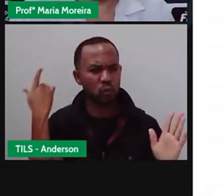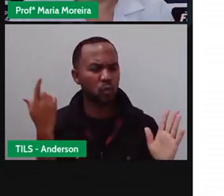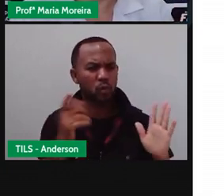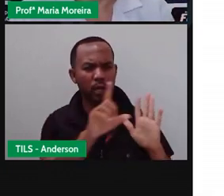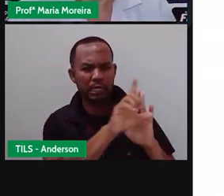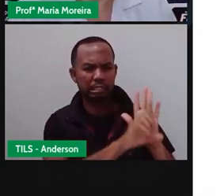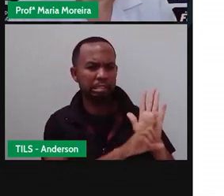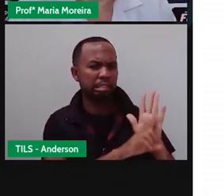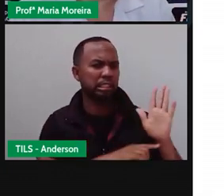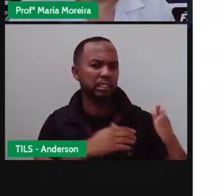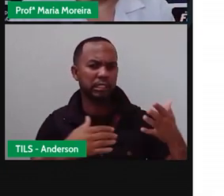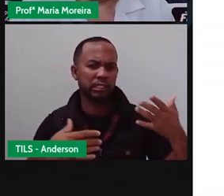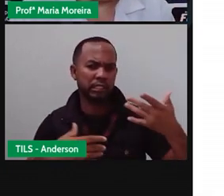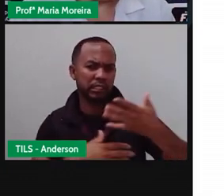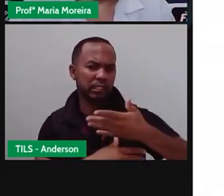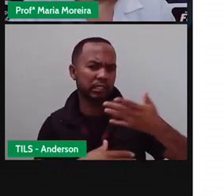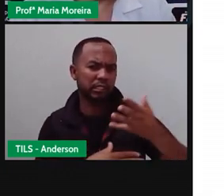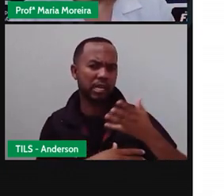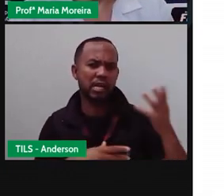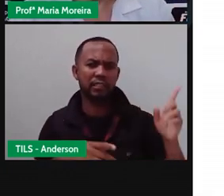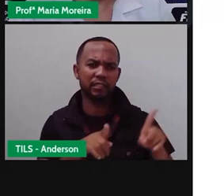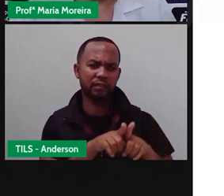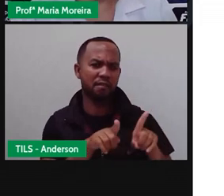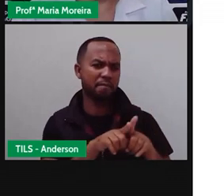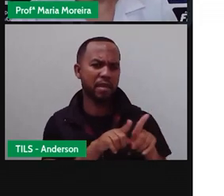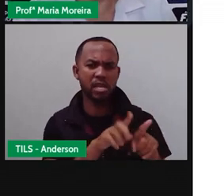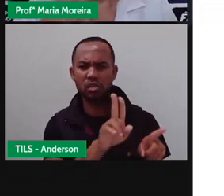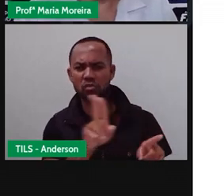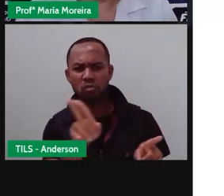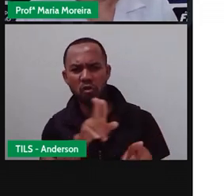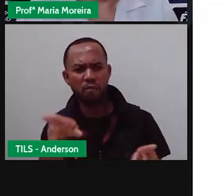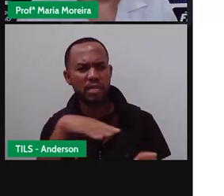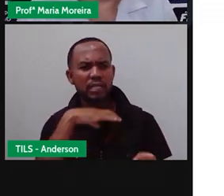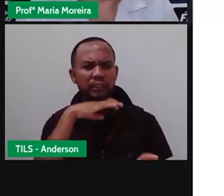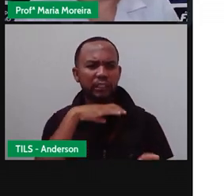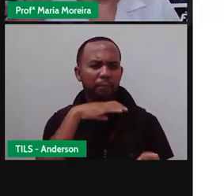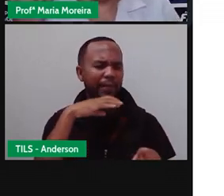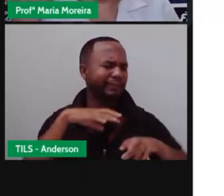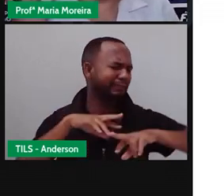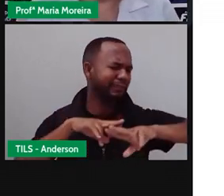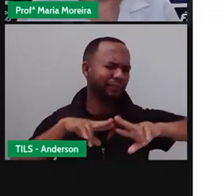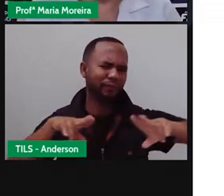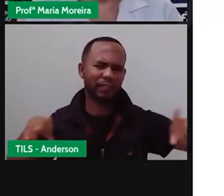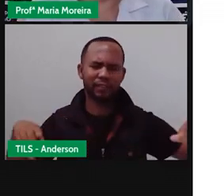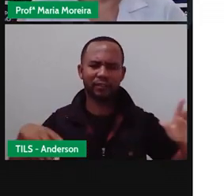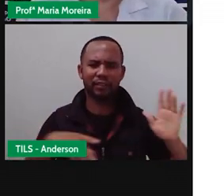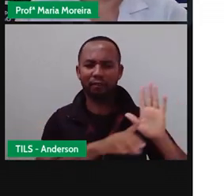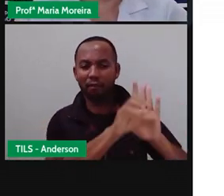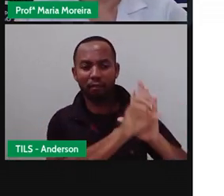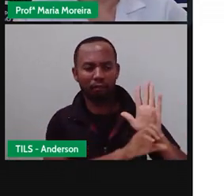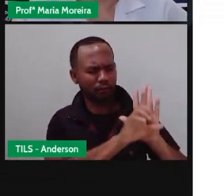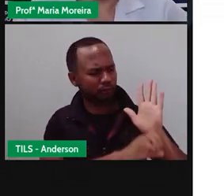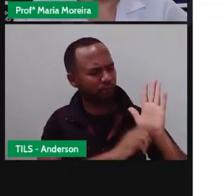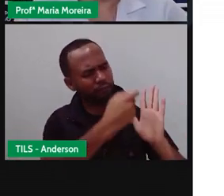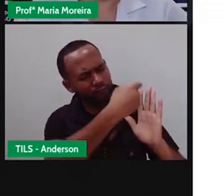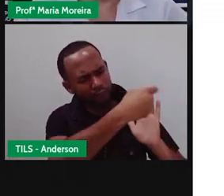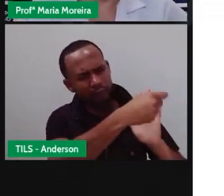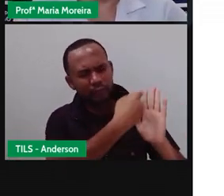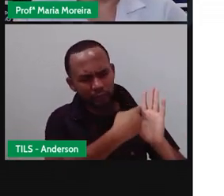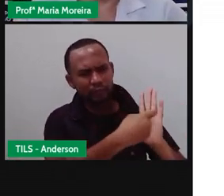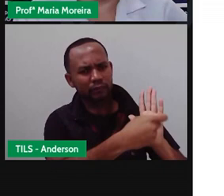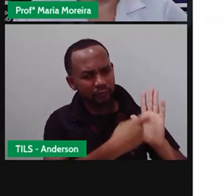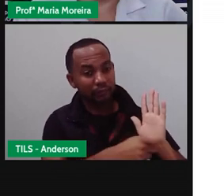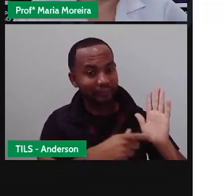de cidades, listas de animais, entre outras listas que a gente viu aí na nossa aula que tratou sobre